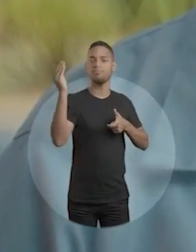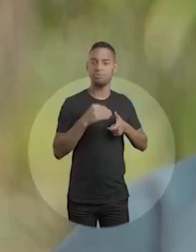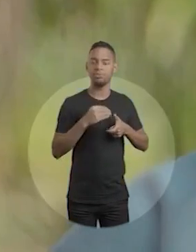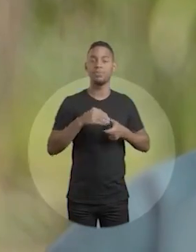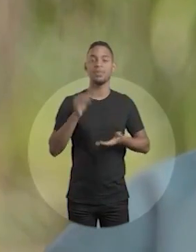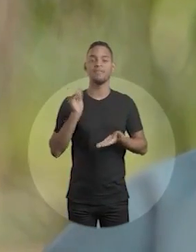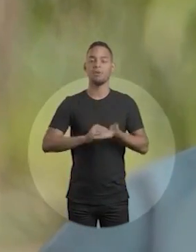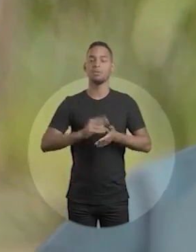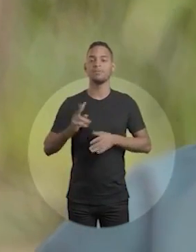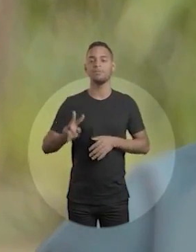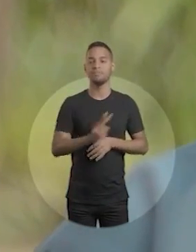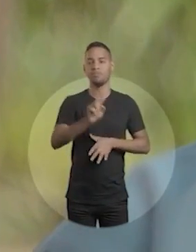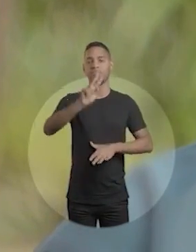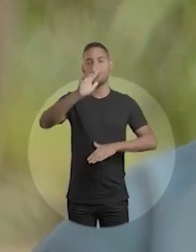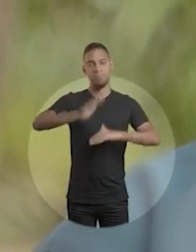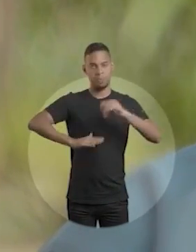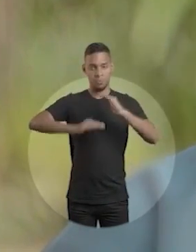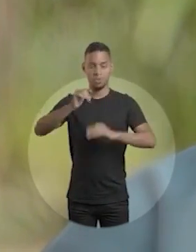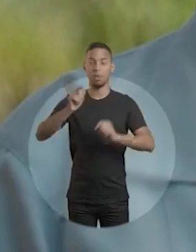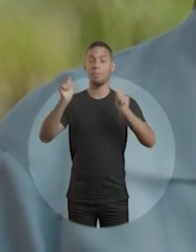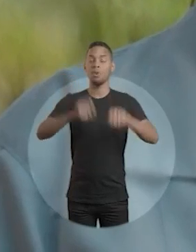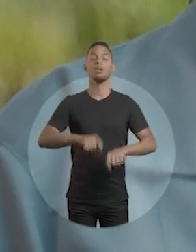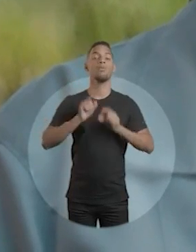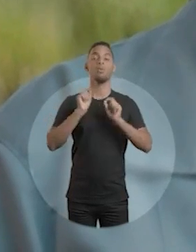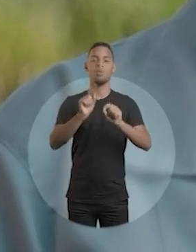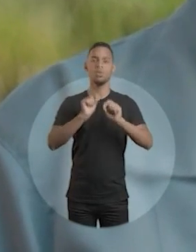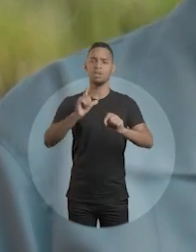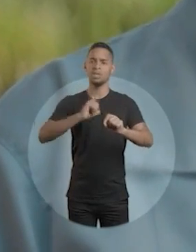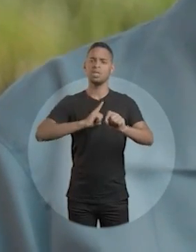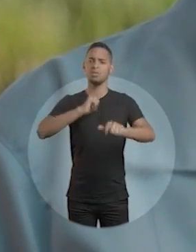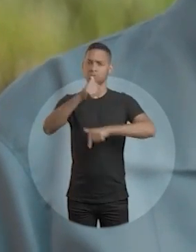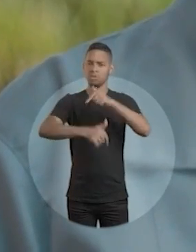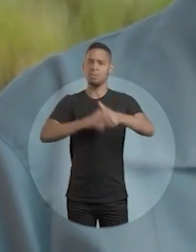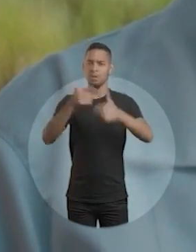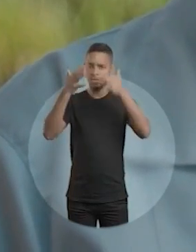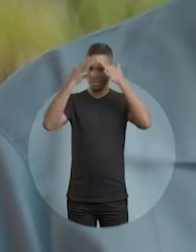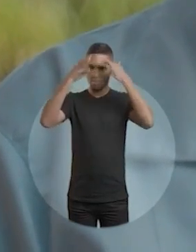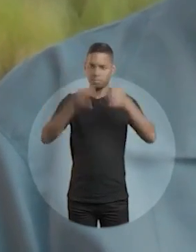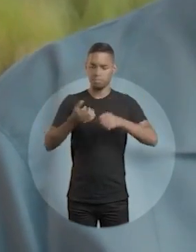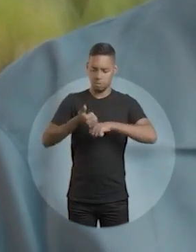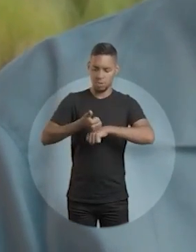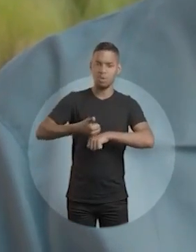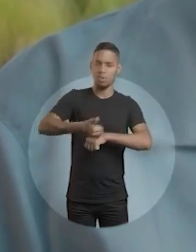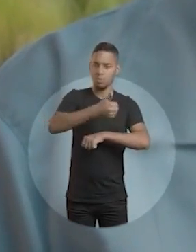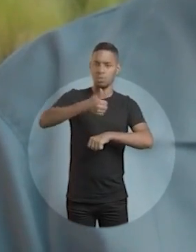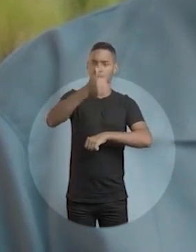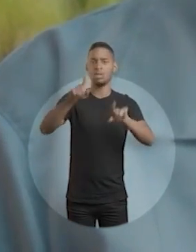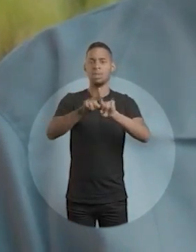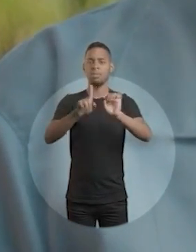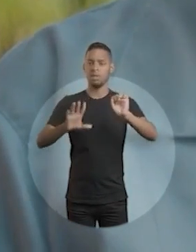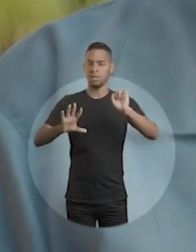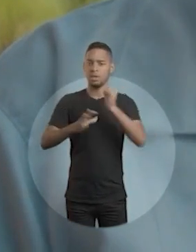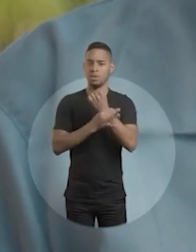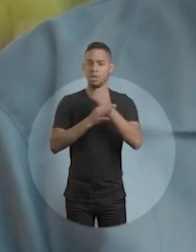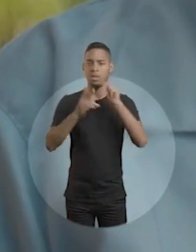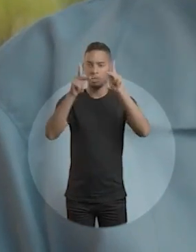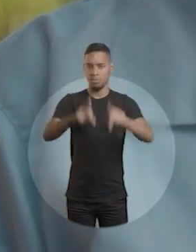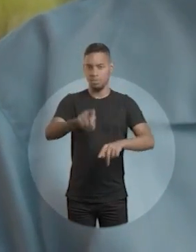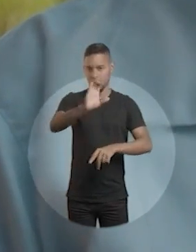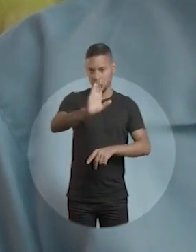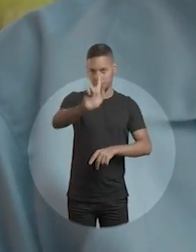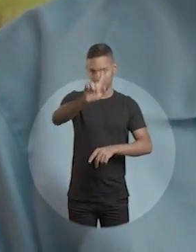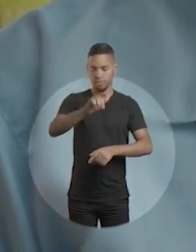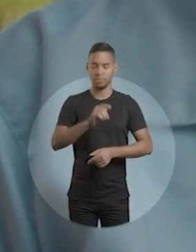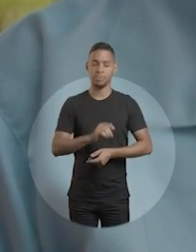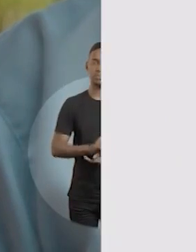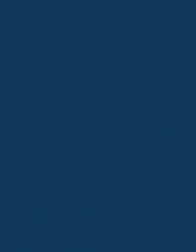descaso. O que nos falta é a valorização profissional, para que possamos exercer a nossa profissão com qualidade e com segurança à